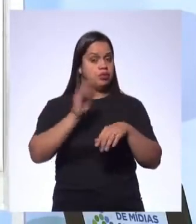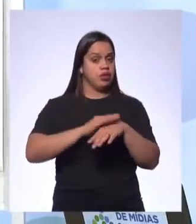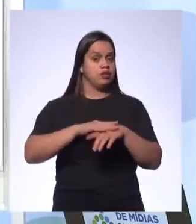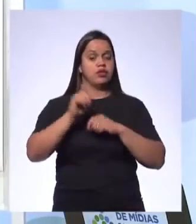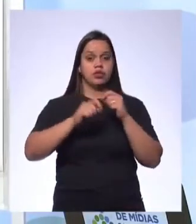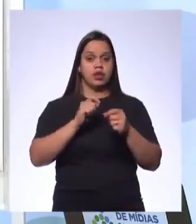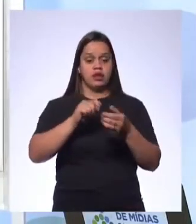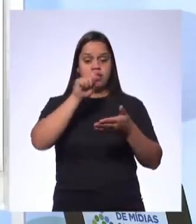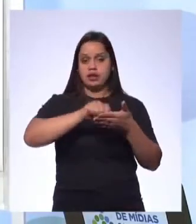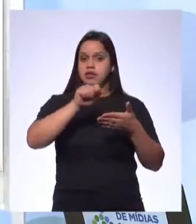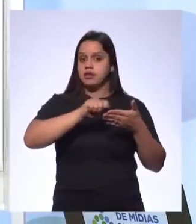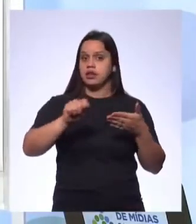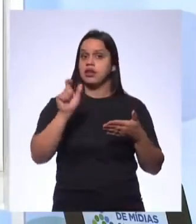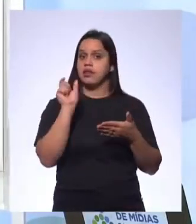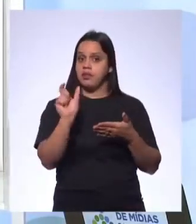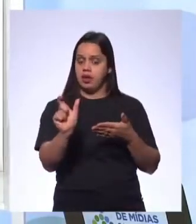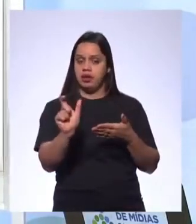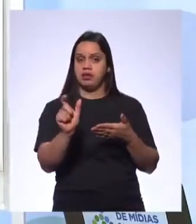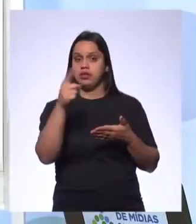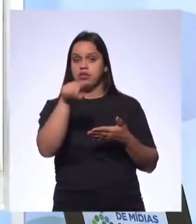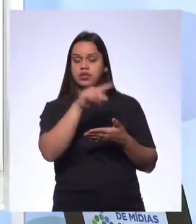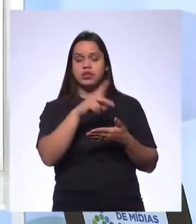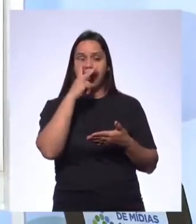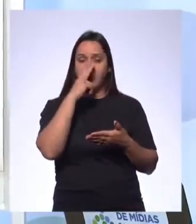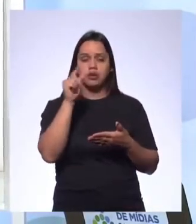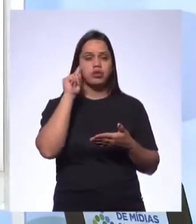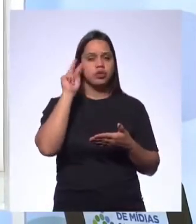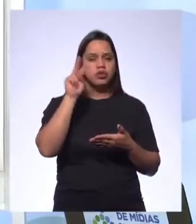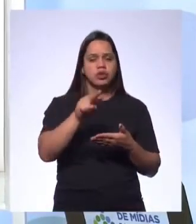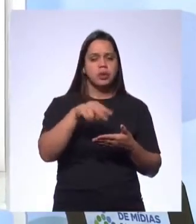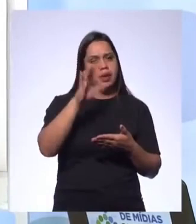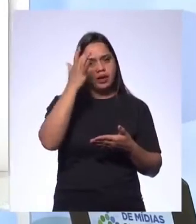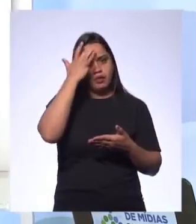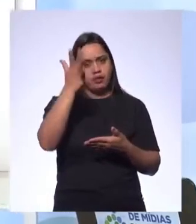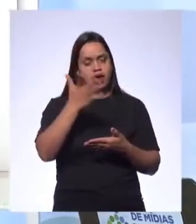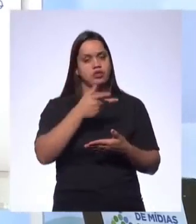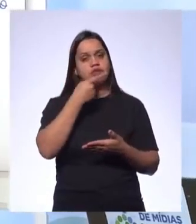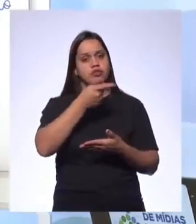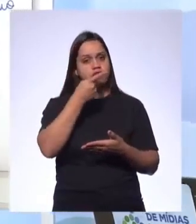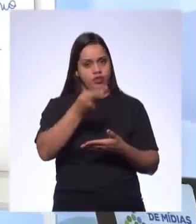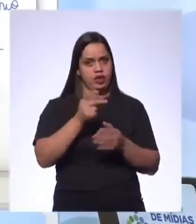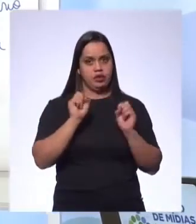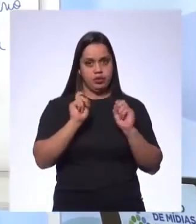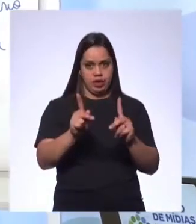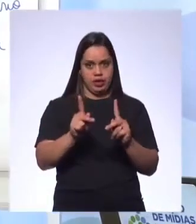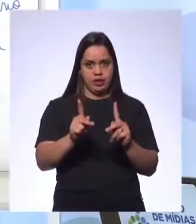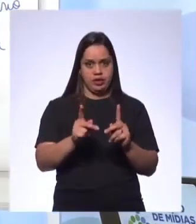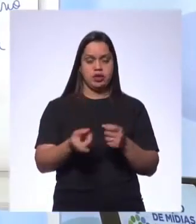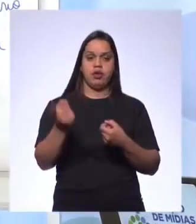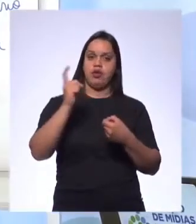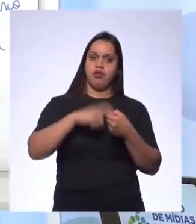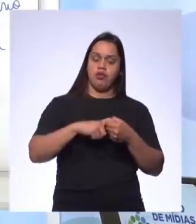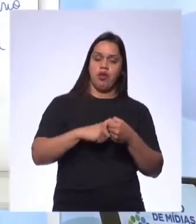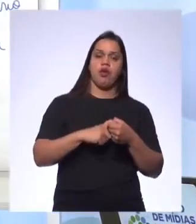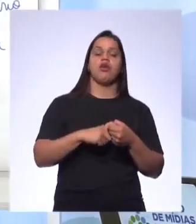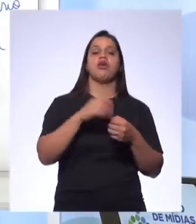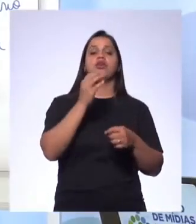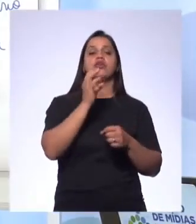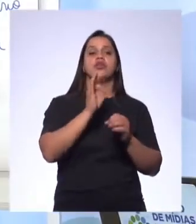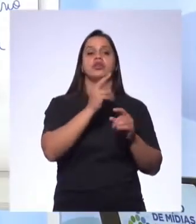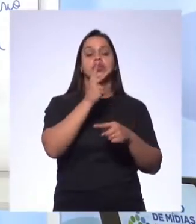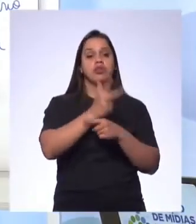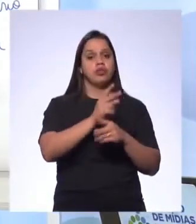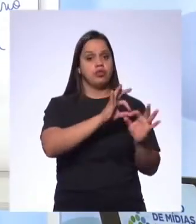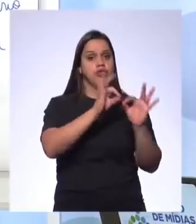escrever aquelas palavras ali que você achou mais fácil de pronunciar, tá? Então você volta ali do vídeo e já